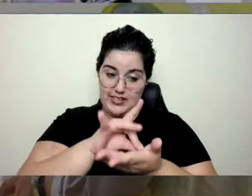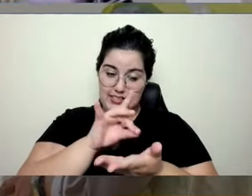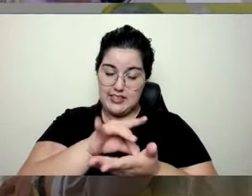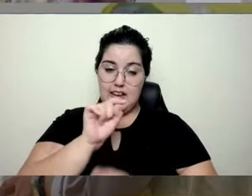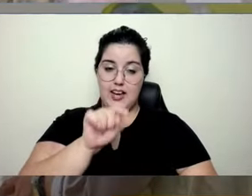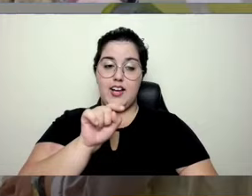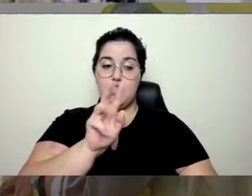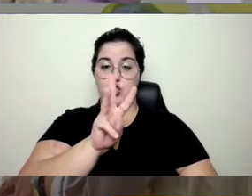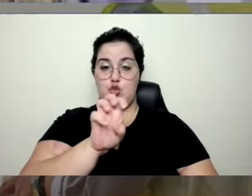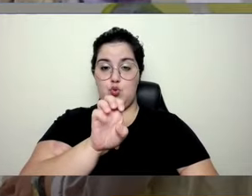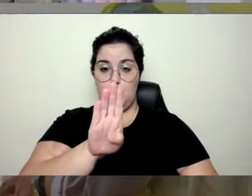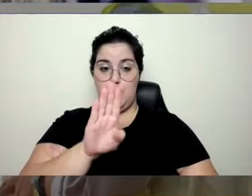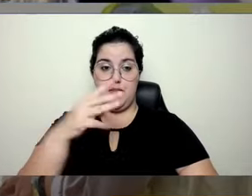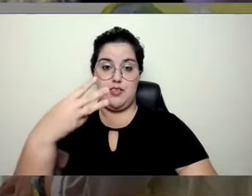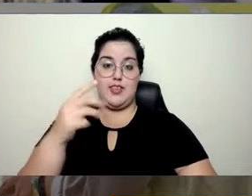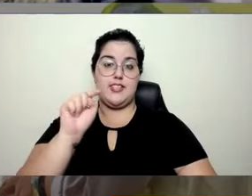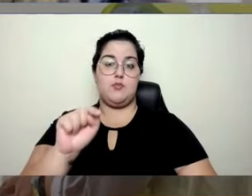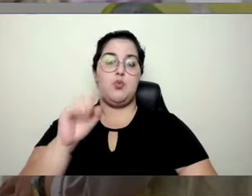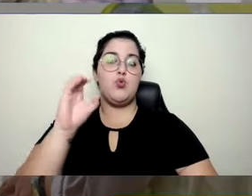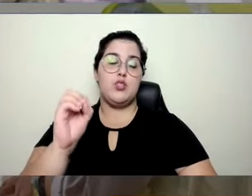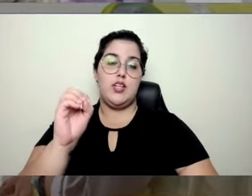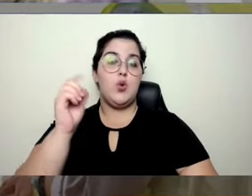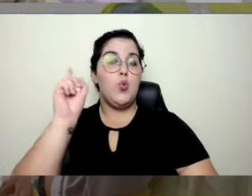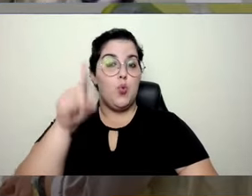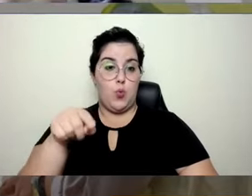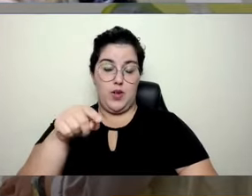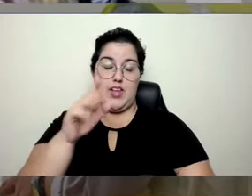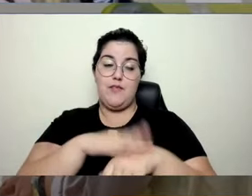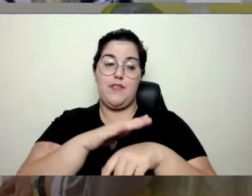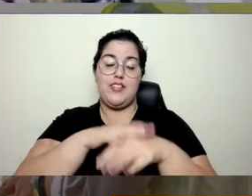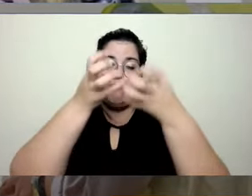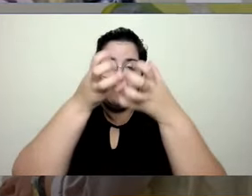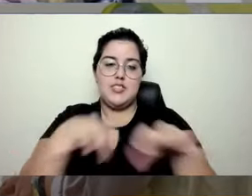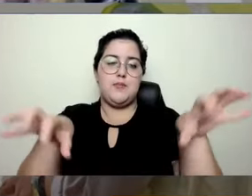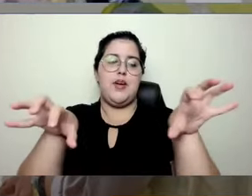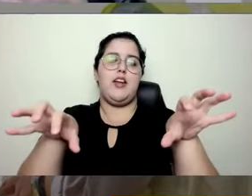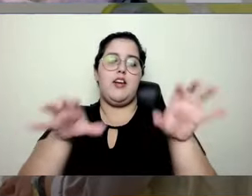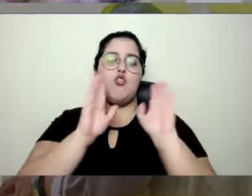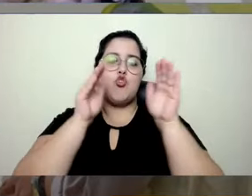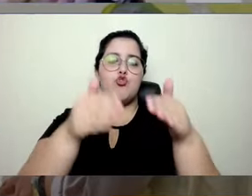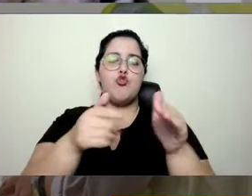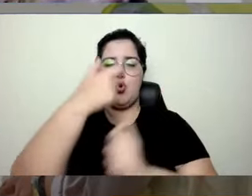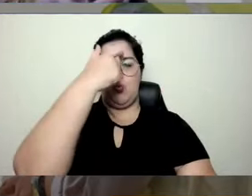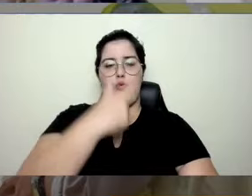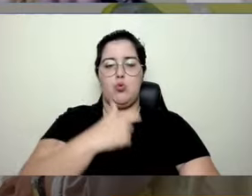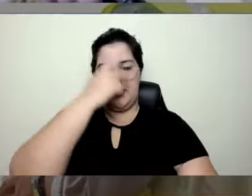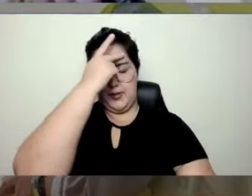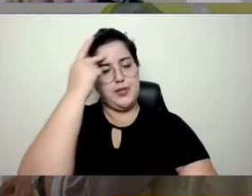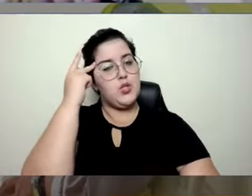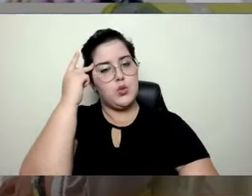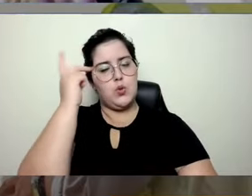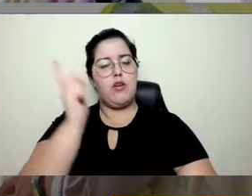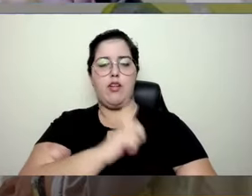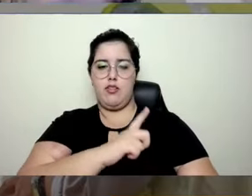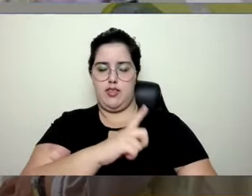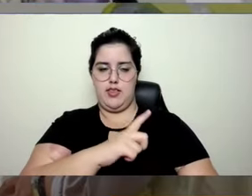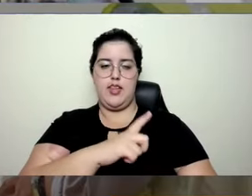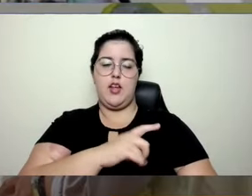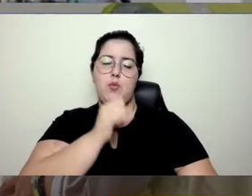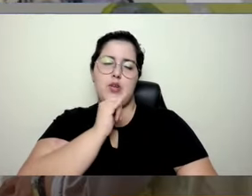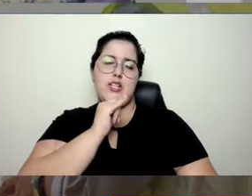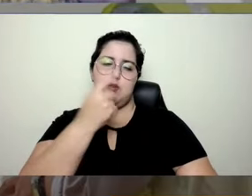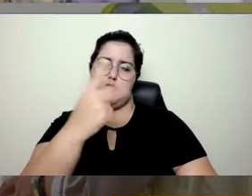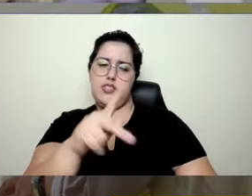a Web 3.0 pensa em descentralizar e ter foco no usuário. Então, em relação aos seus dados